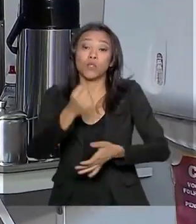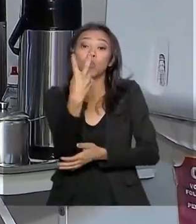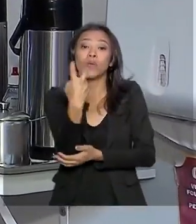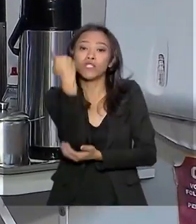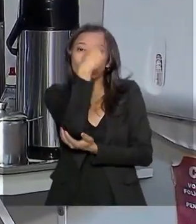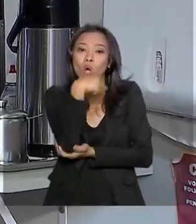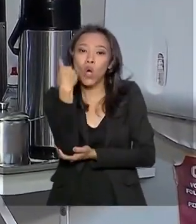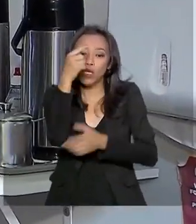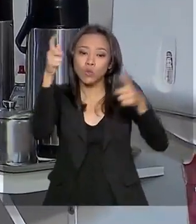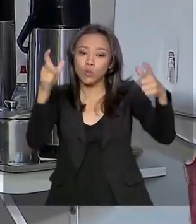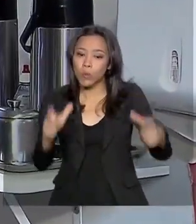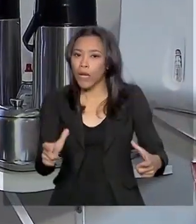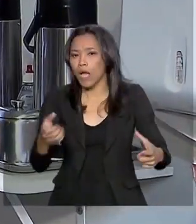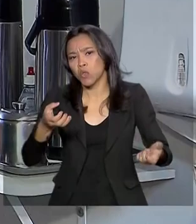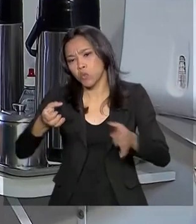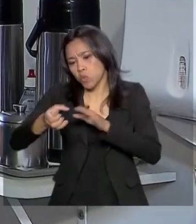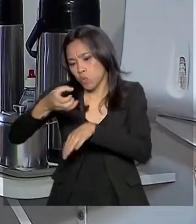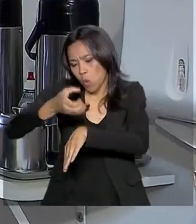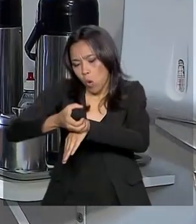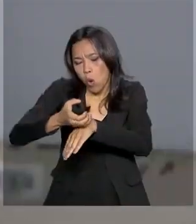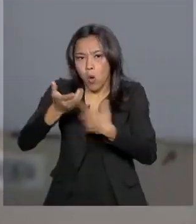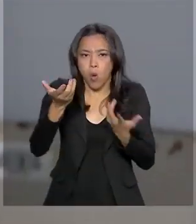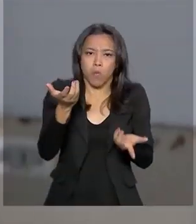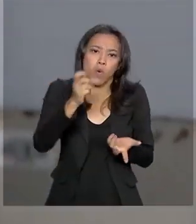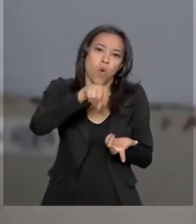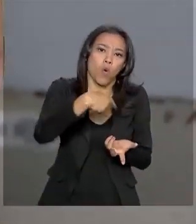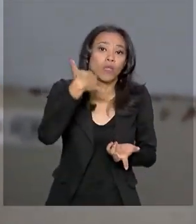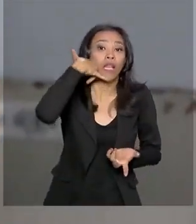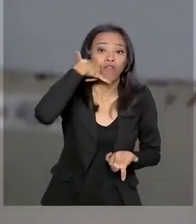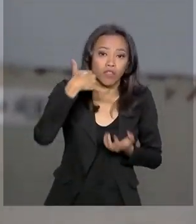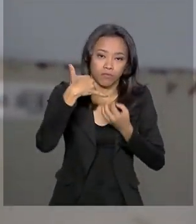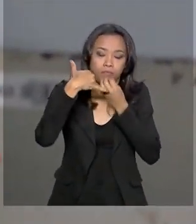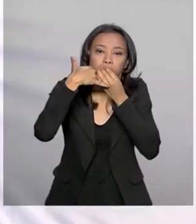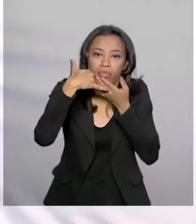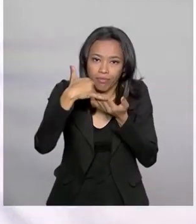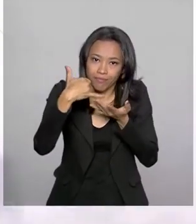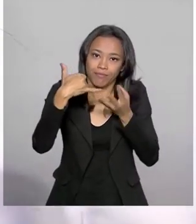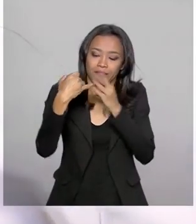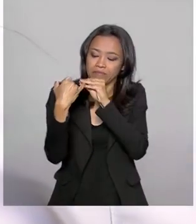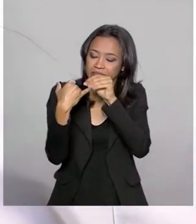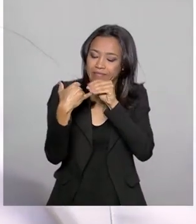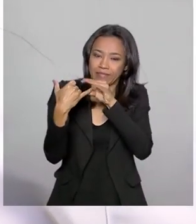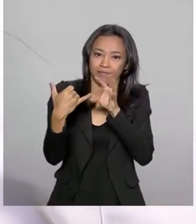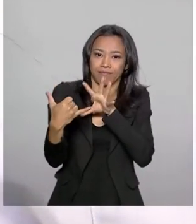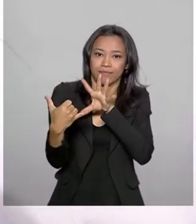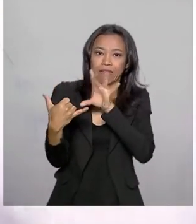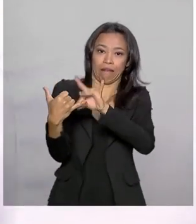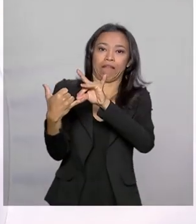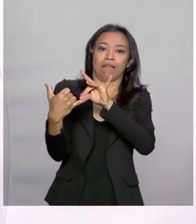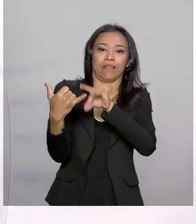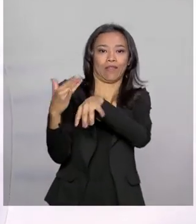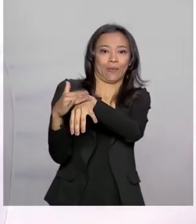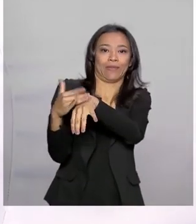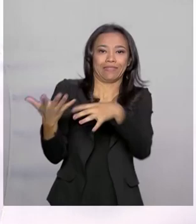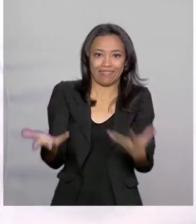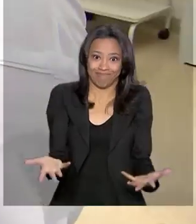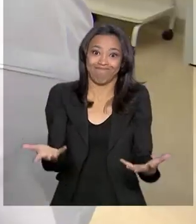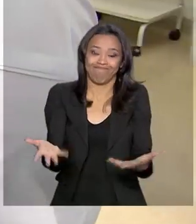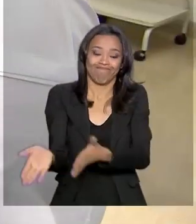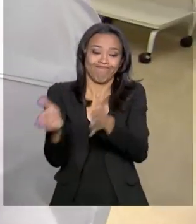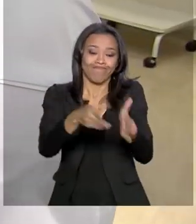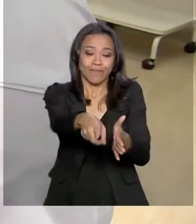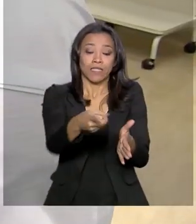como num copo ou num telefone. A vacina protege a partir do 15º dia. A campanha de vacinação